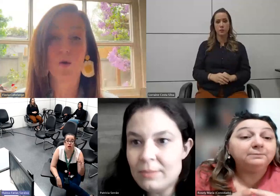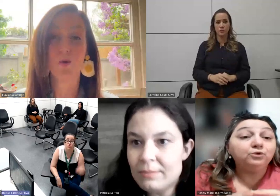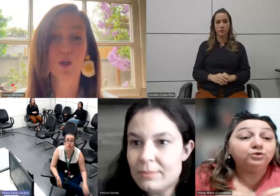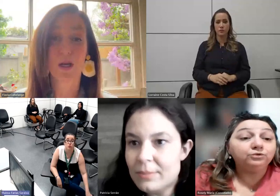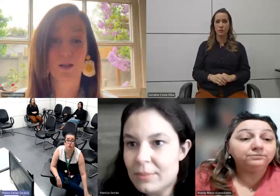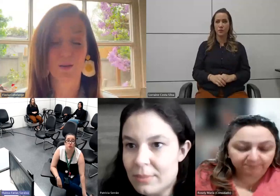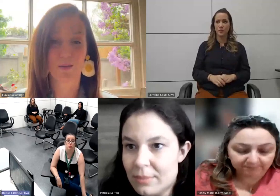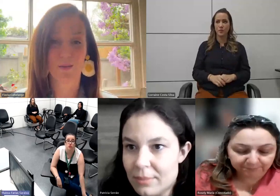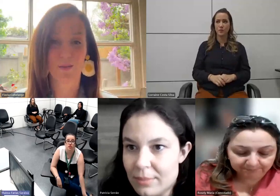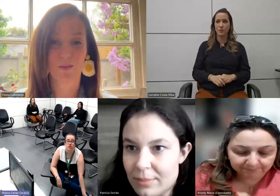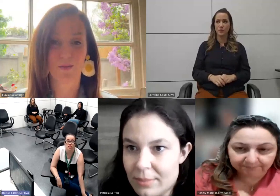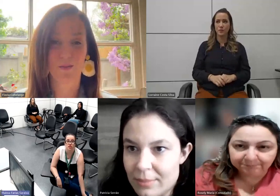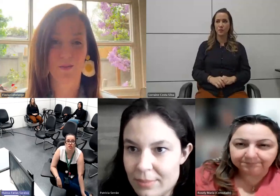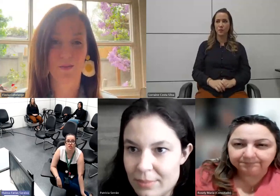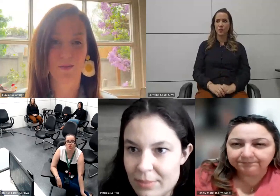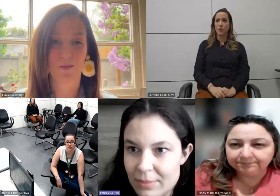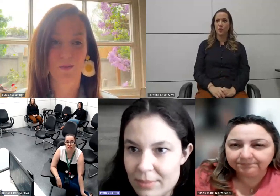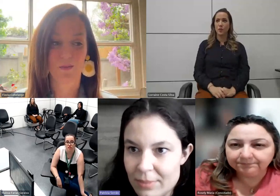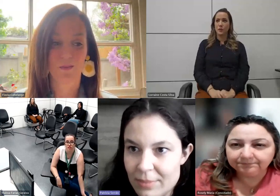Pat, seu áudio sumiu.